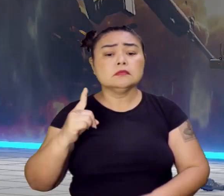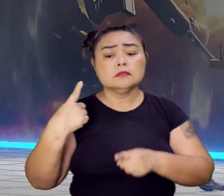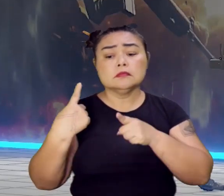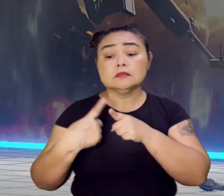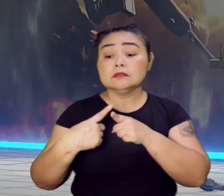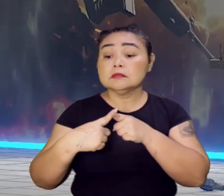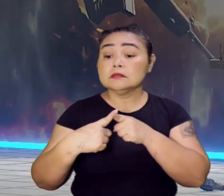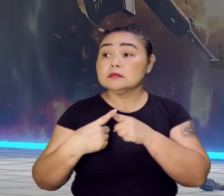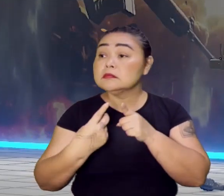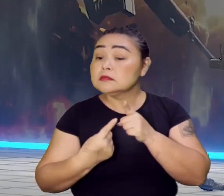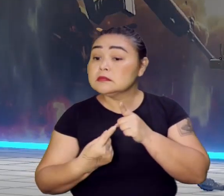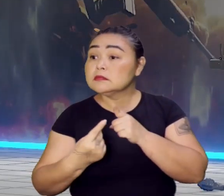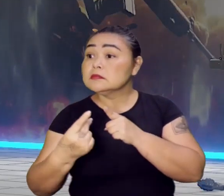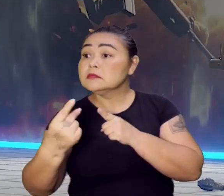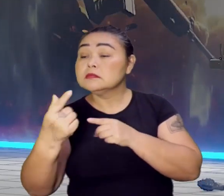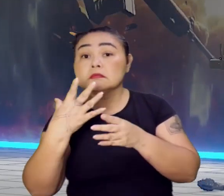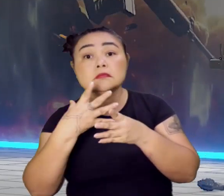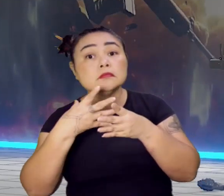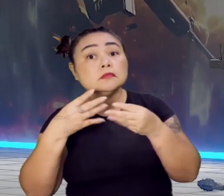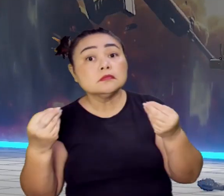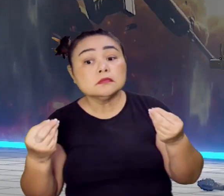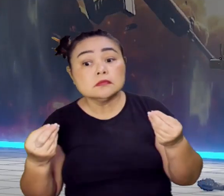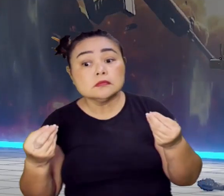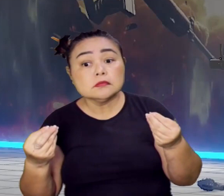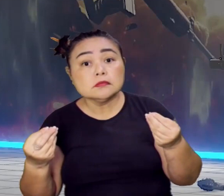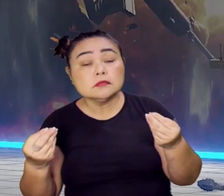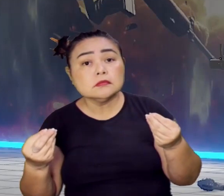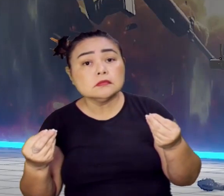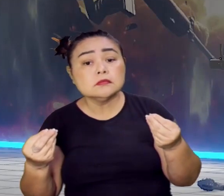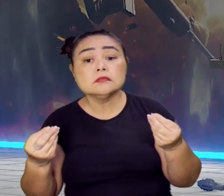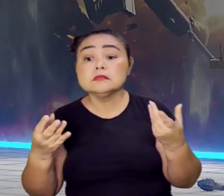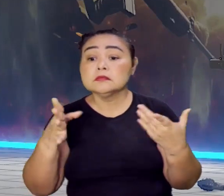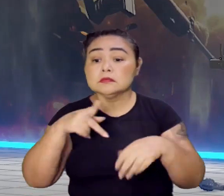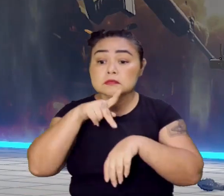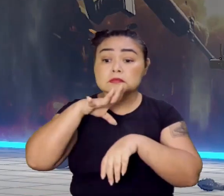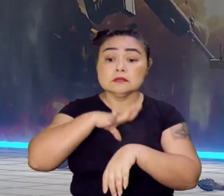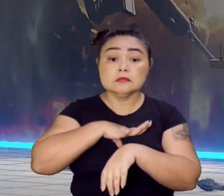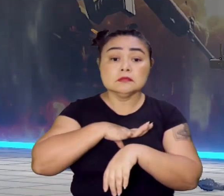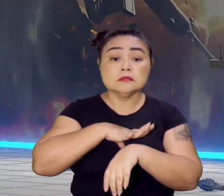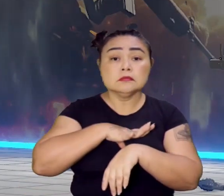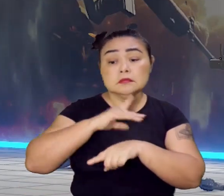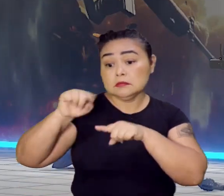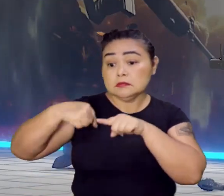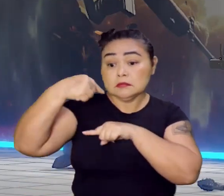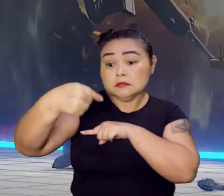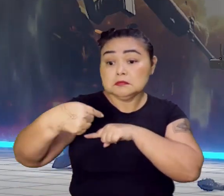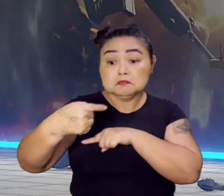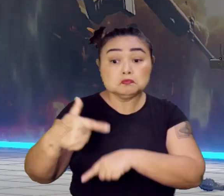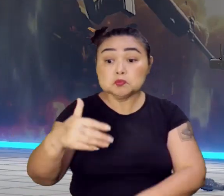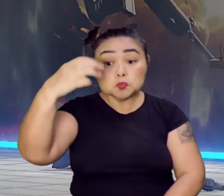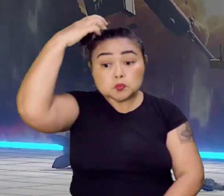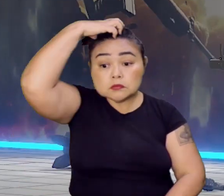vai e desaparece. Portugal, então, ele fica sem sucessão, fica sem rei.